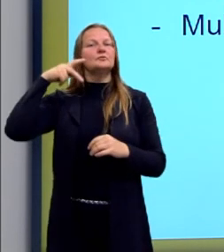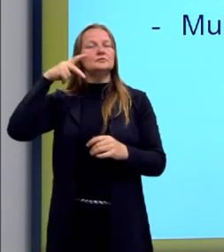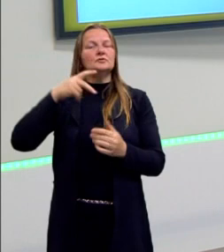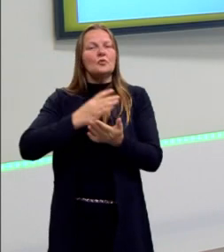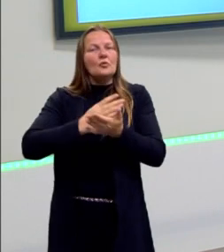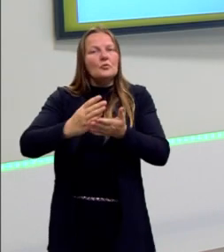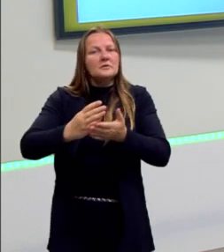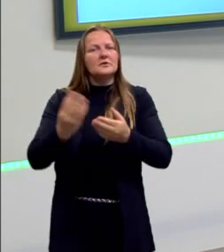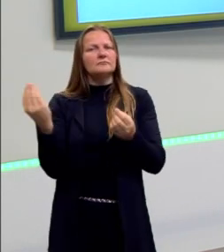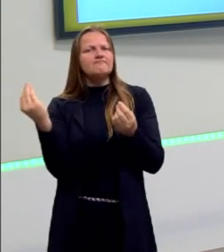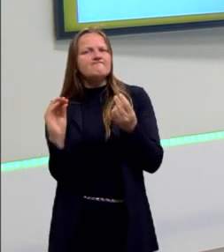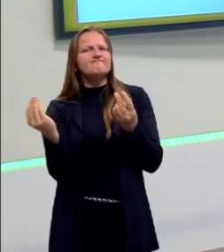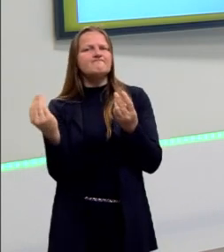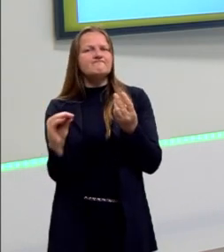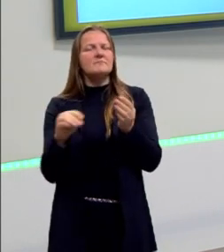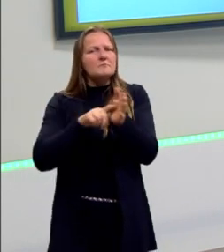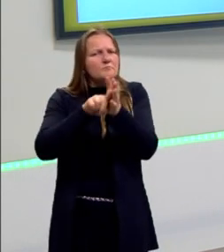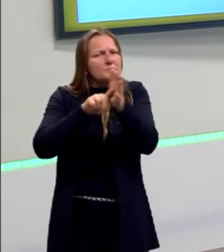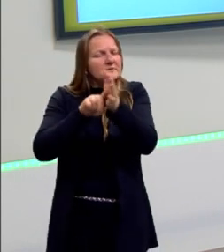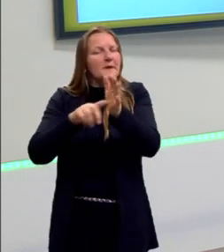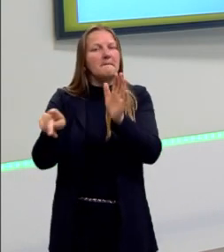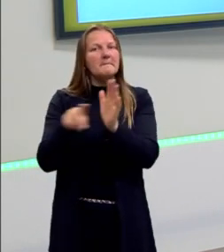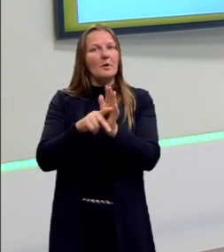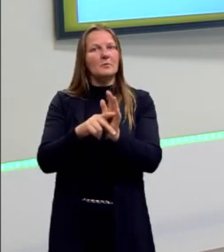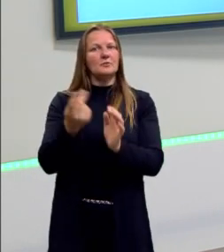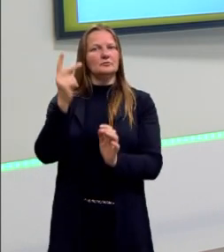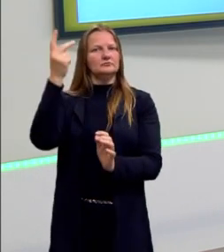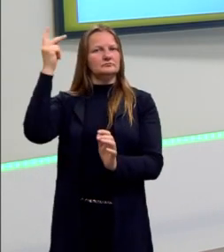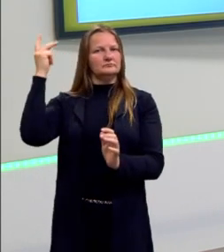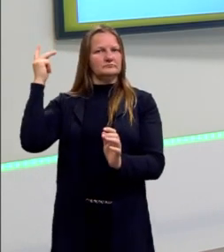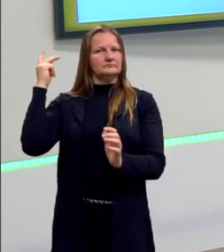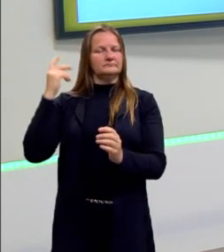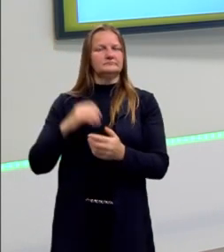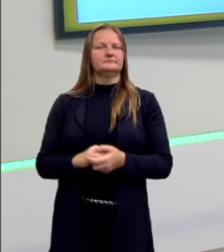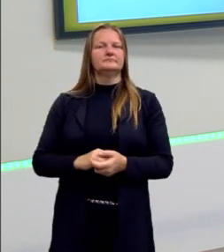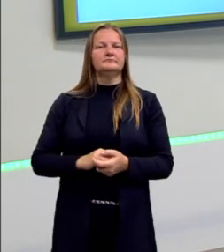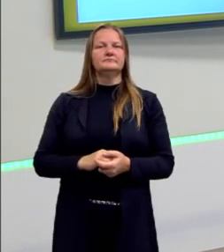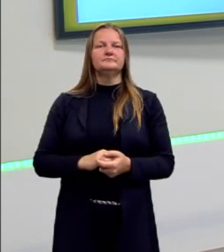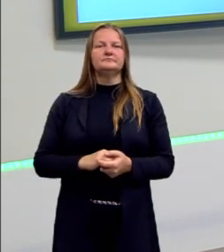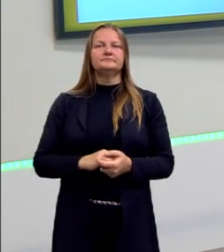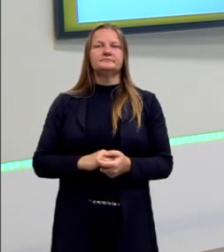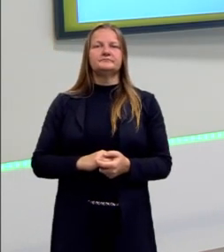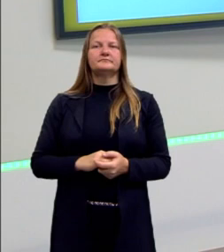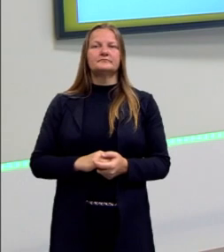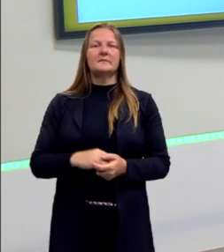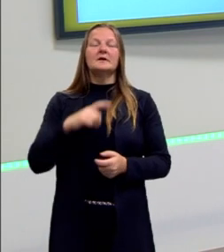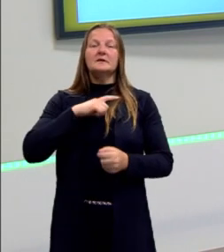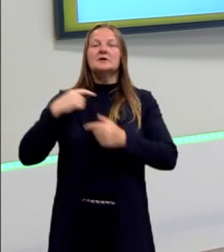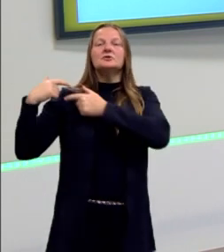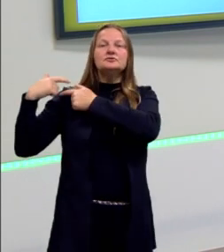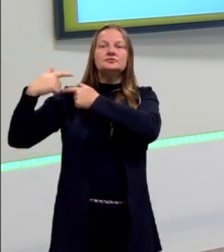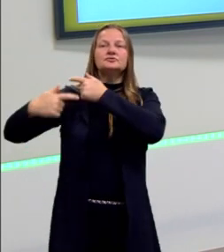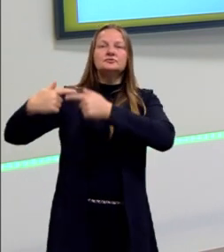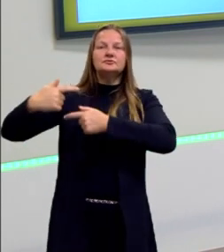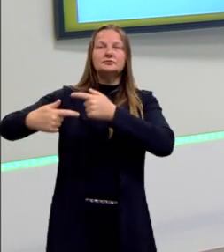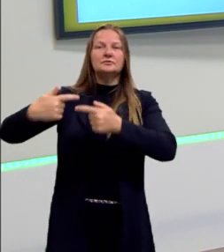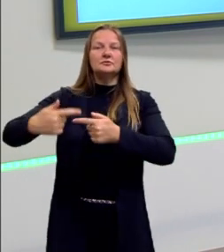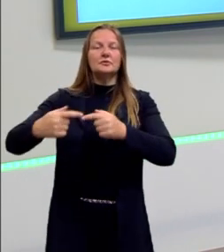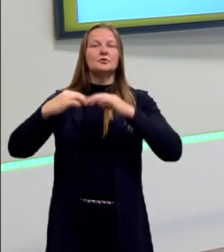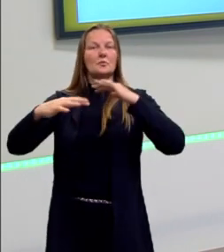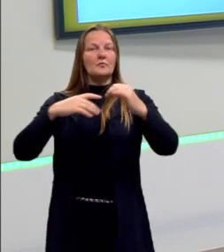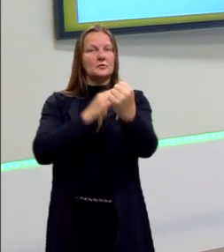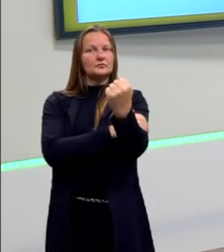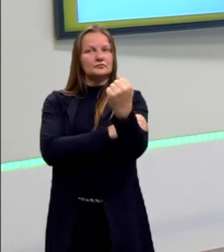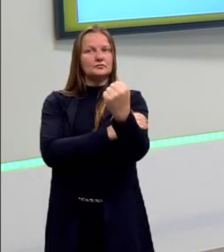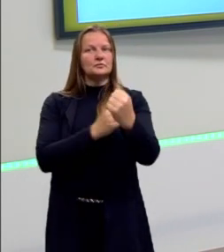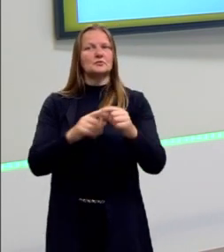começaram a pesquisar sobre o passado das mulheres, né? Então, tem as gerações do movimento feminista, se